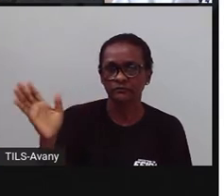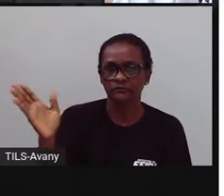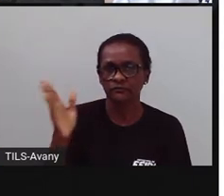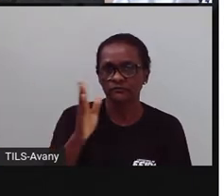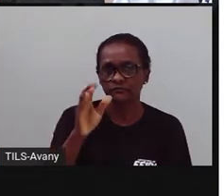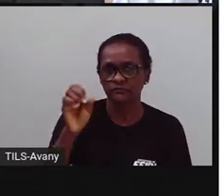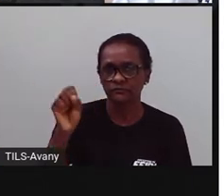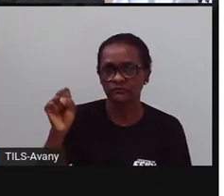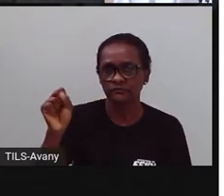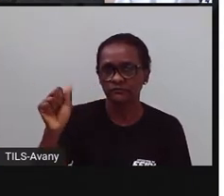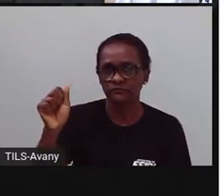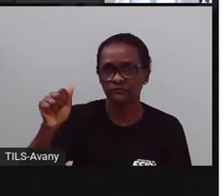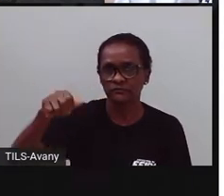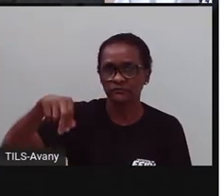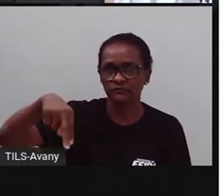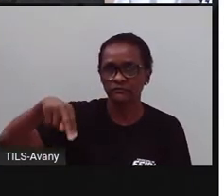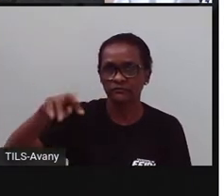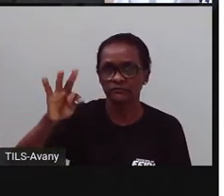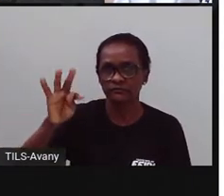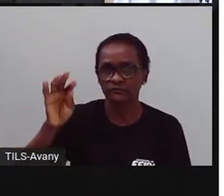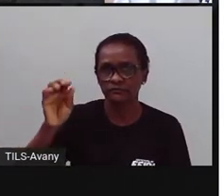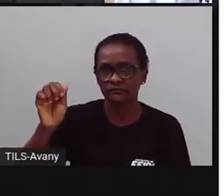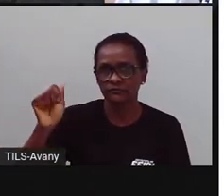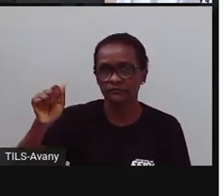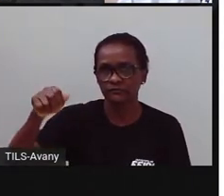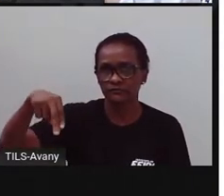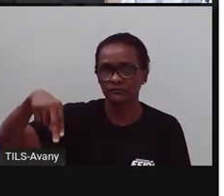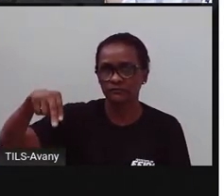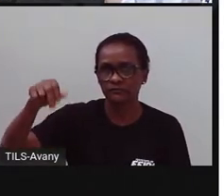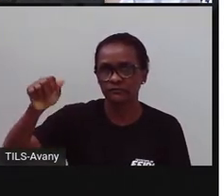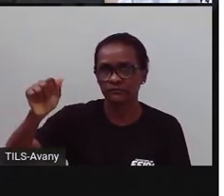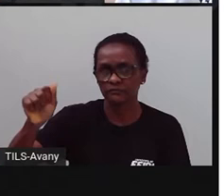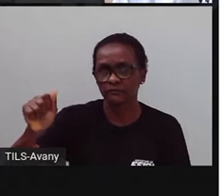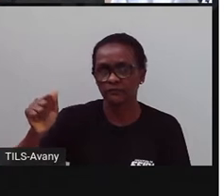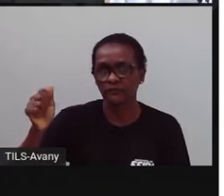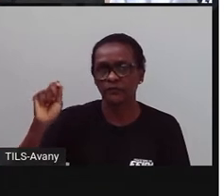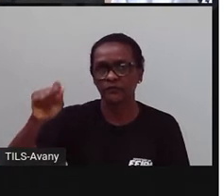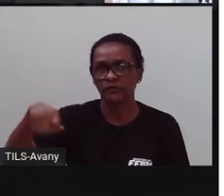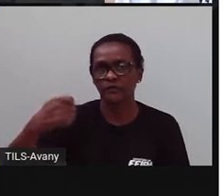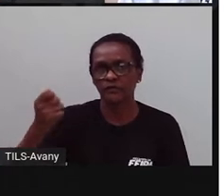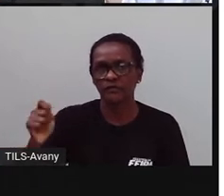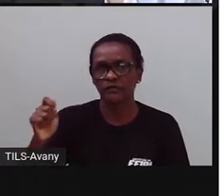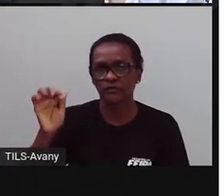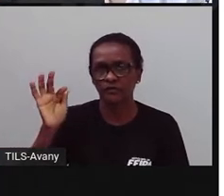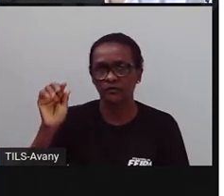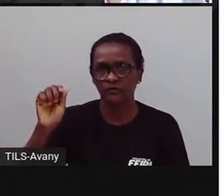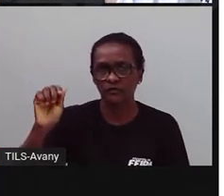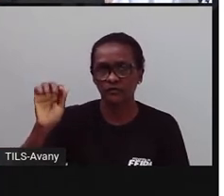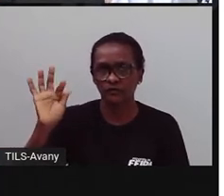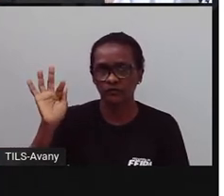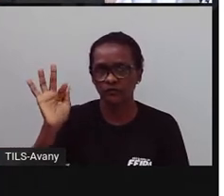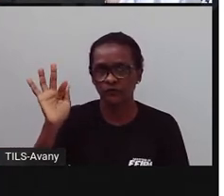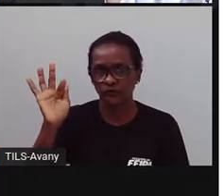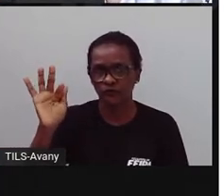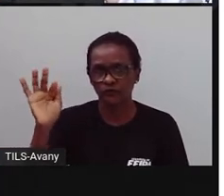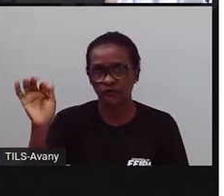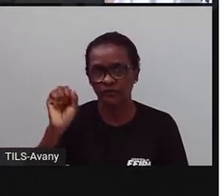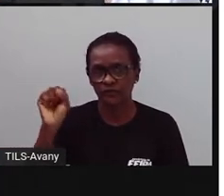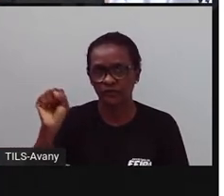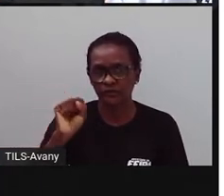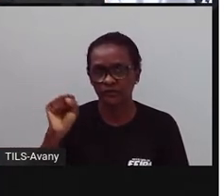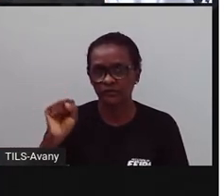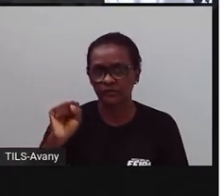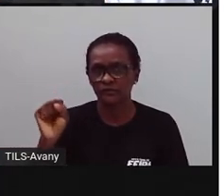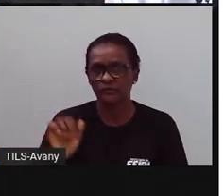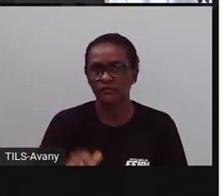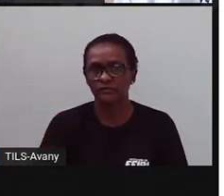Santana, né? Como a Pró falou, o nome dela já explica, né? A história do surgimento dela, né? Foi